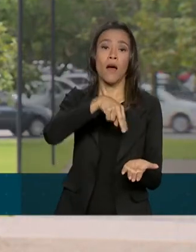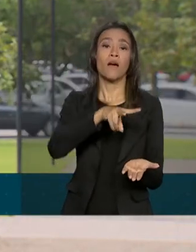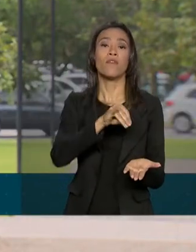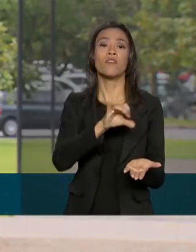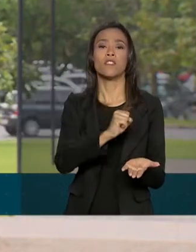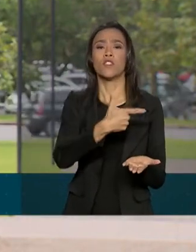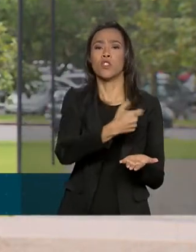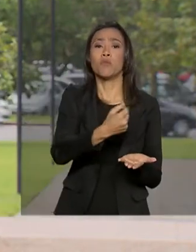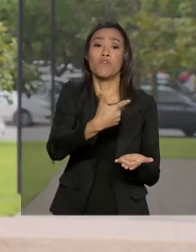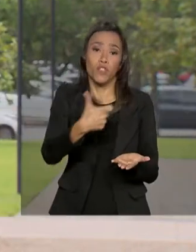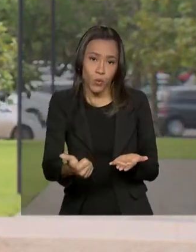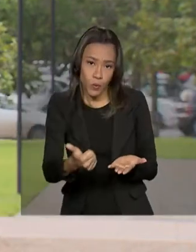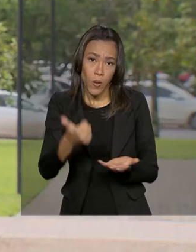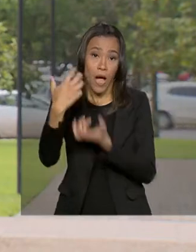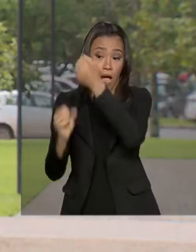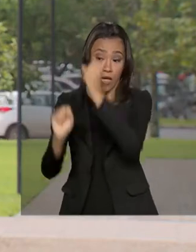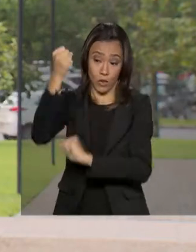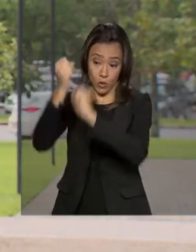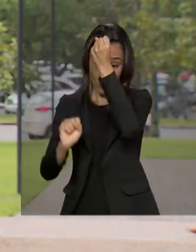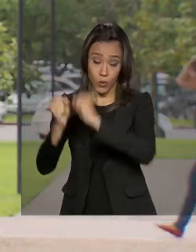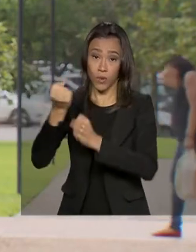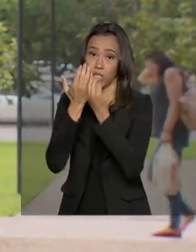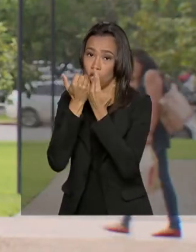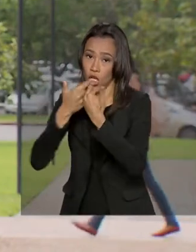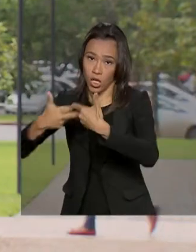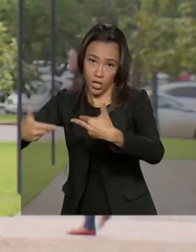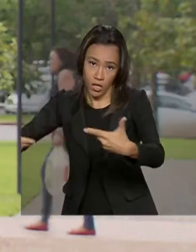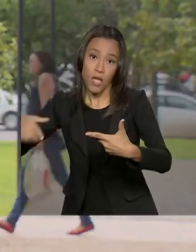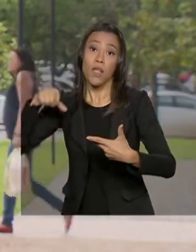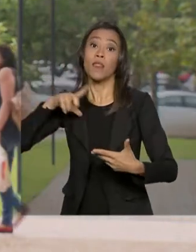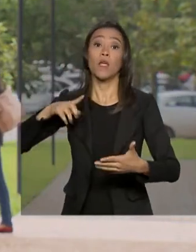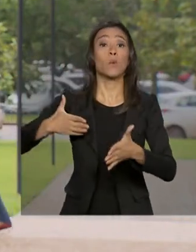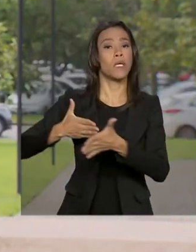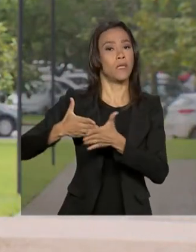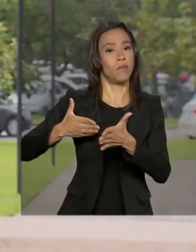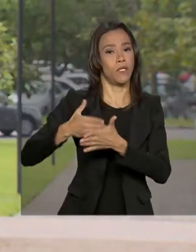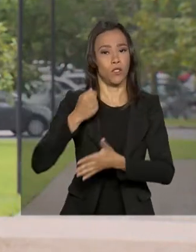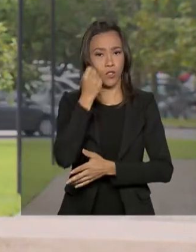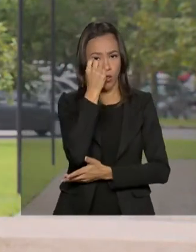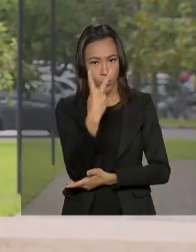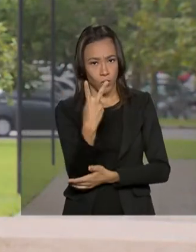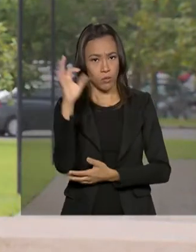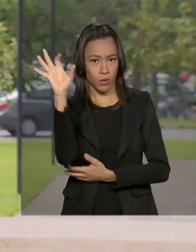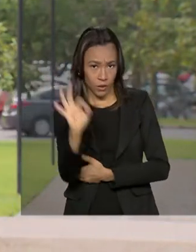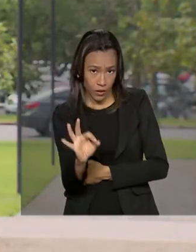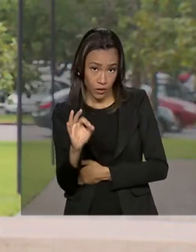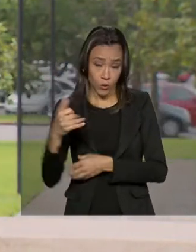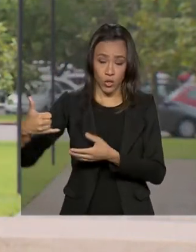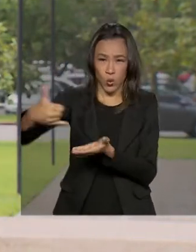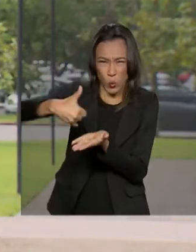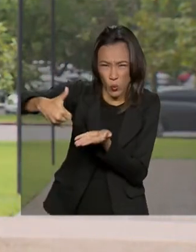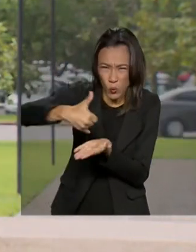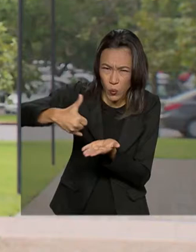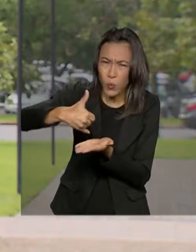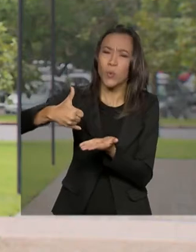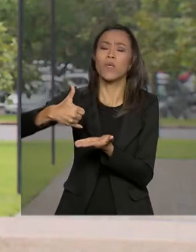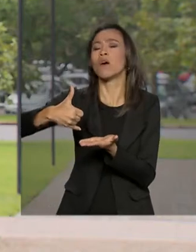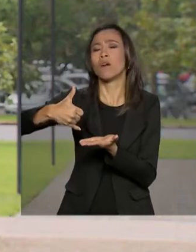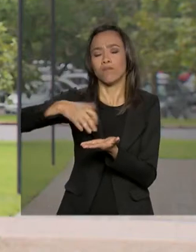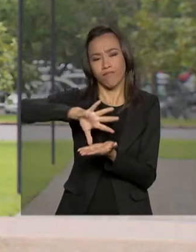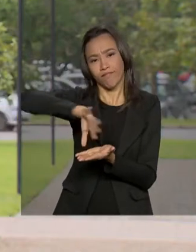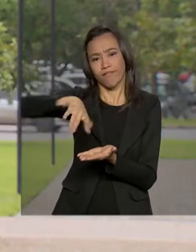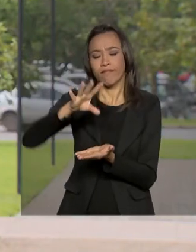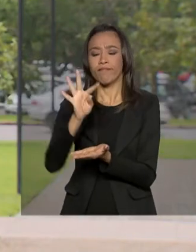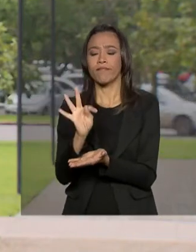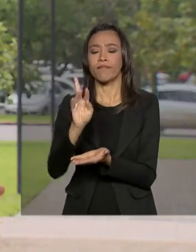indústria de alimentos deverá cumprir o limite de 2% de gordura trans sobre o TO de gordura total do